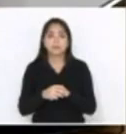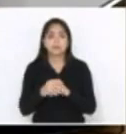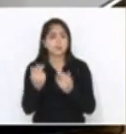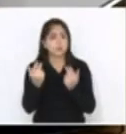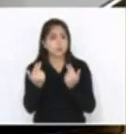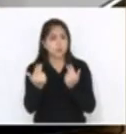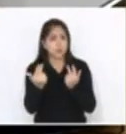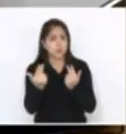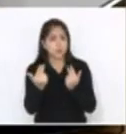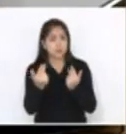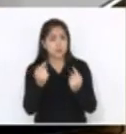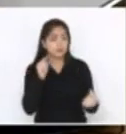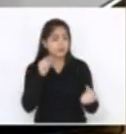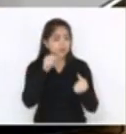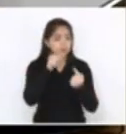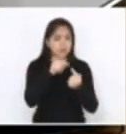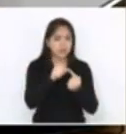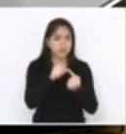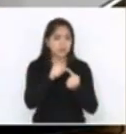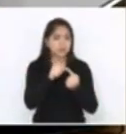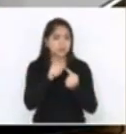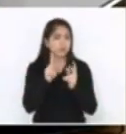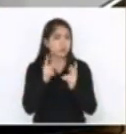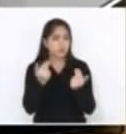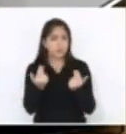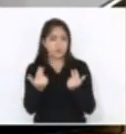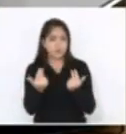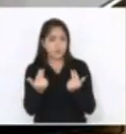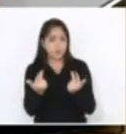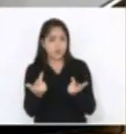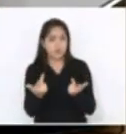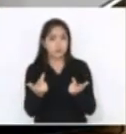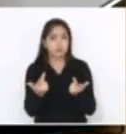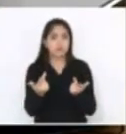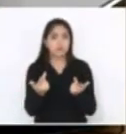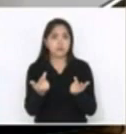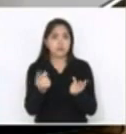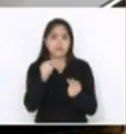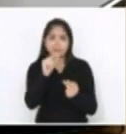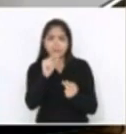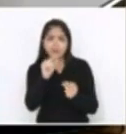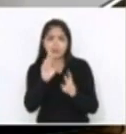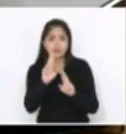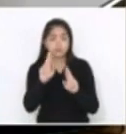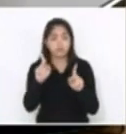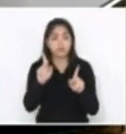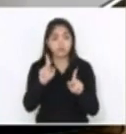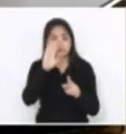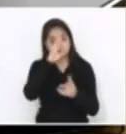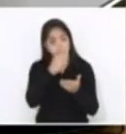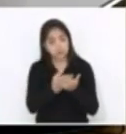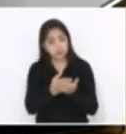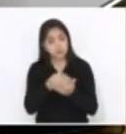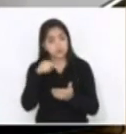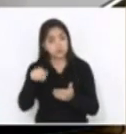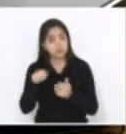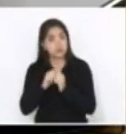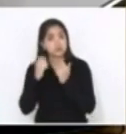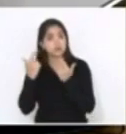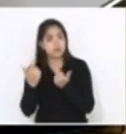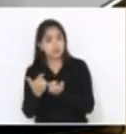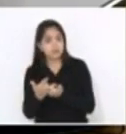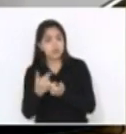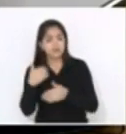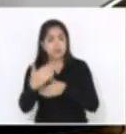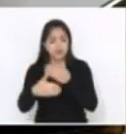com o mesmo objetivo. Algumas particularidades uma para a outra, mas acredito que este plenário vai fazer o melhor